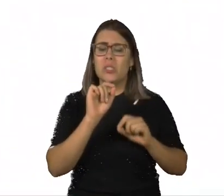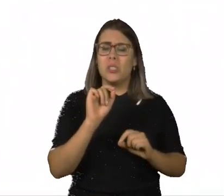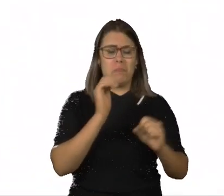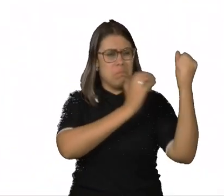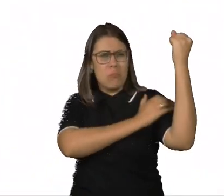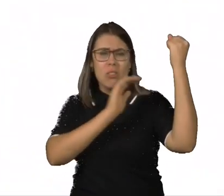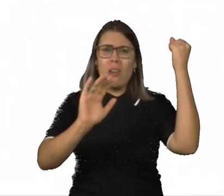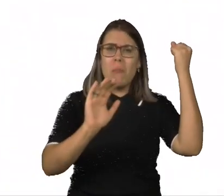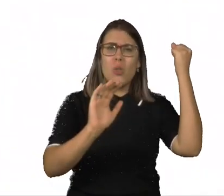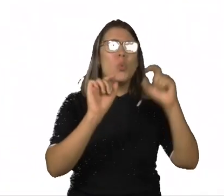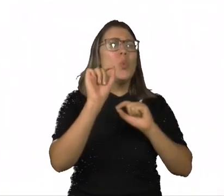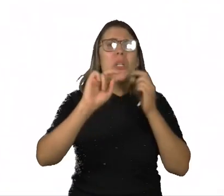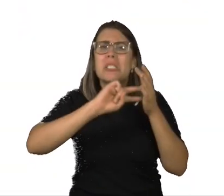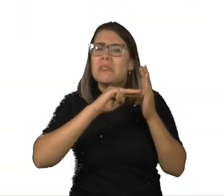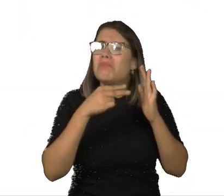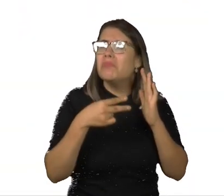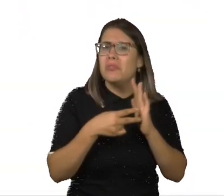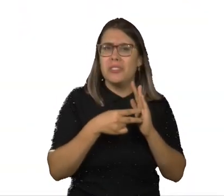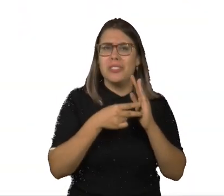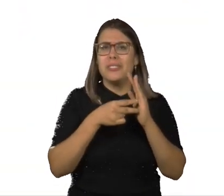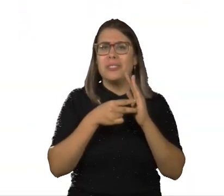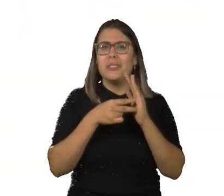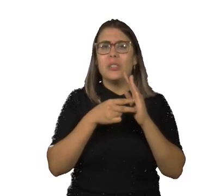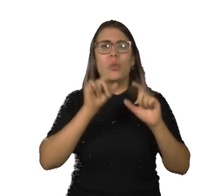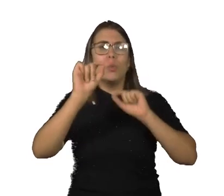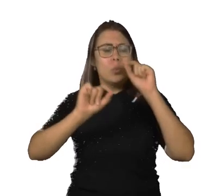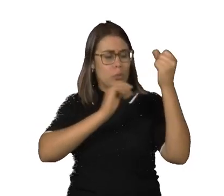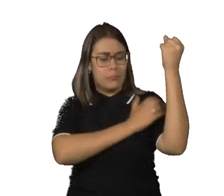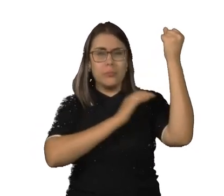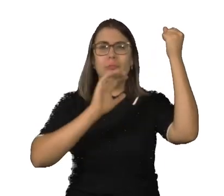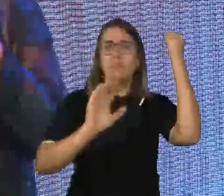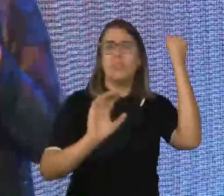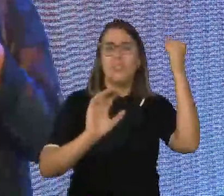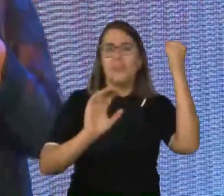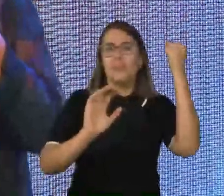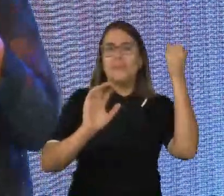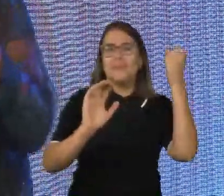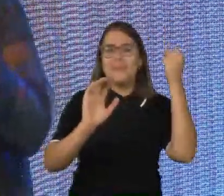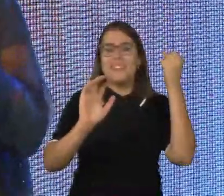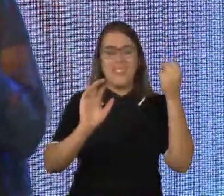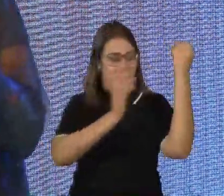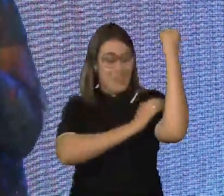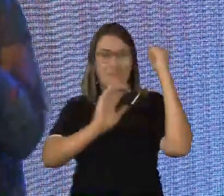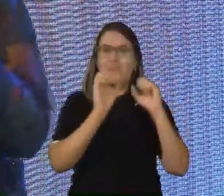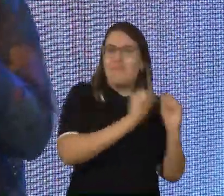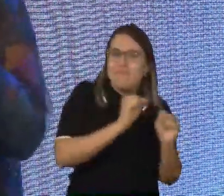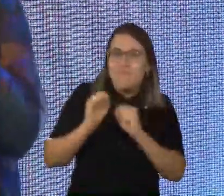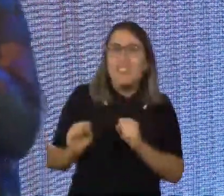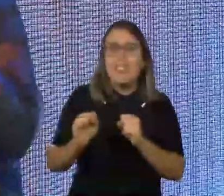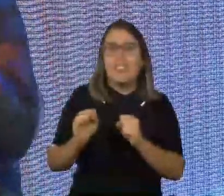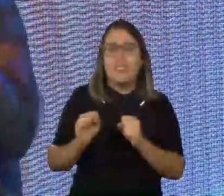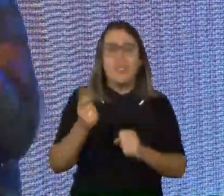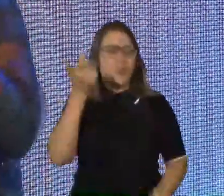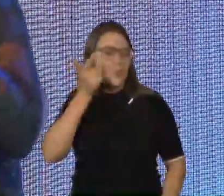empoderamento? Empoderamento é dar poder? O que vocês acham? Quando a gente dá o poder para alguém, a gente